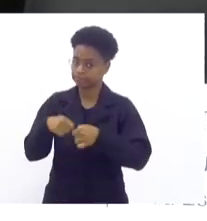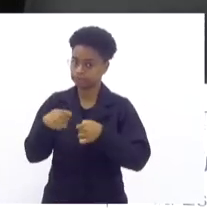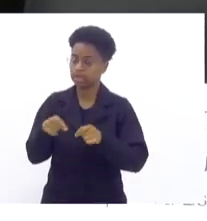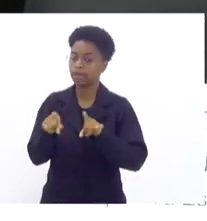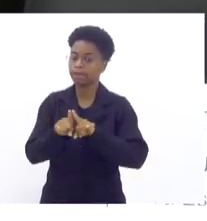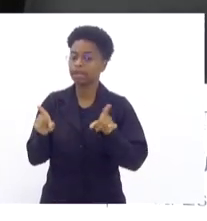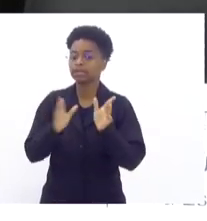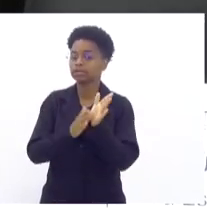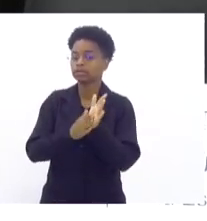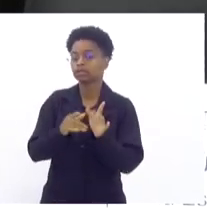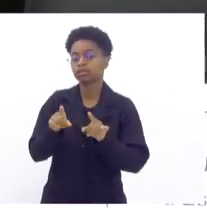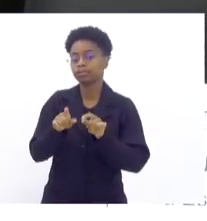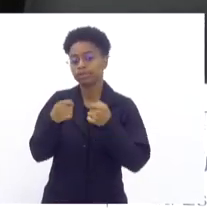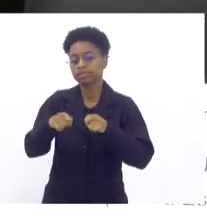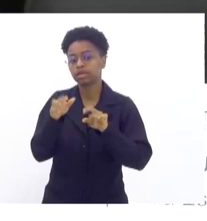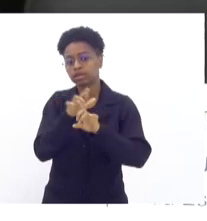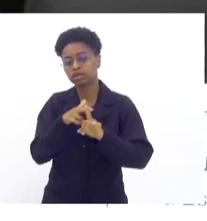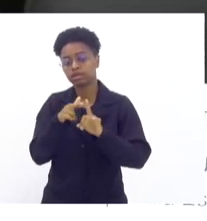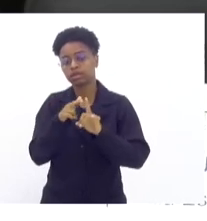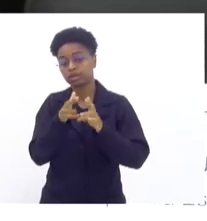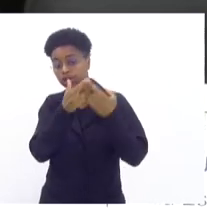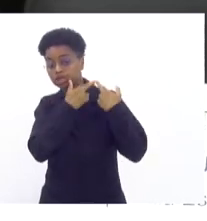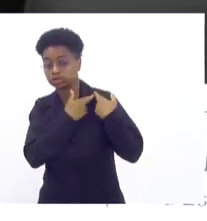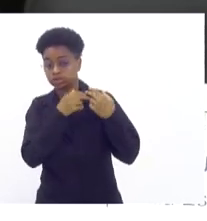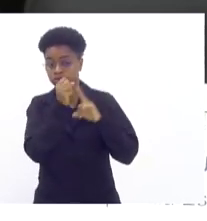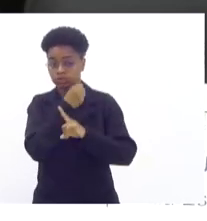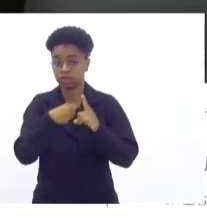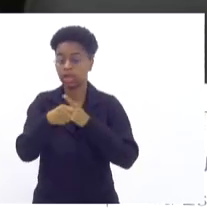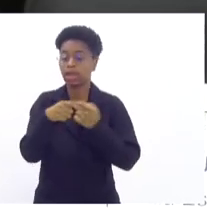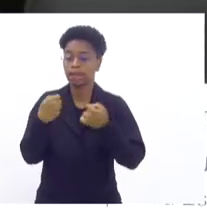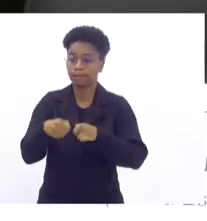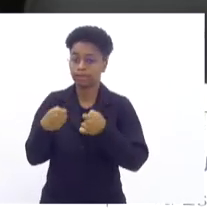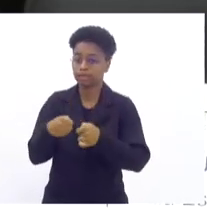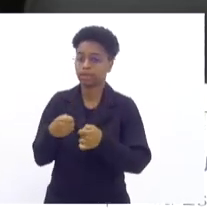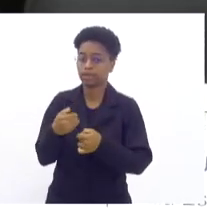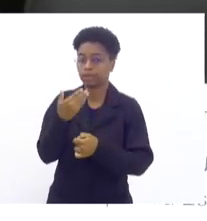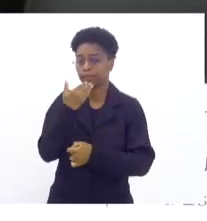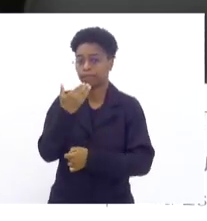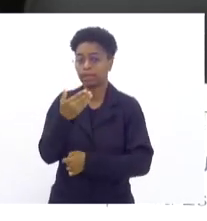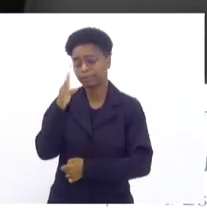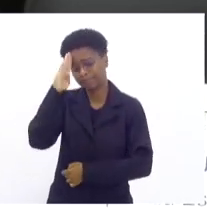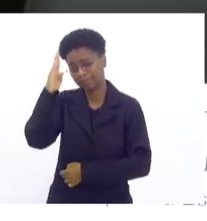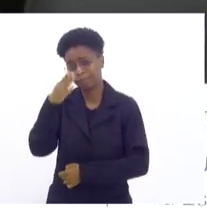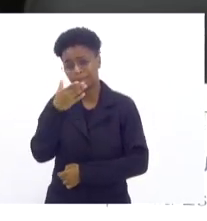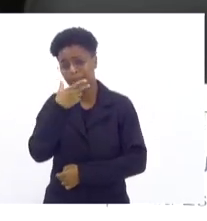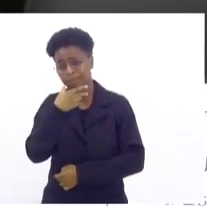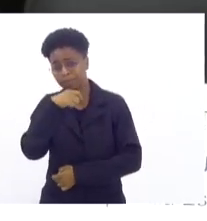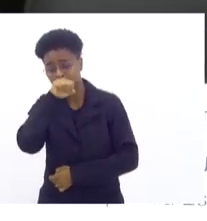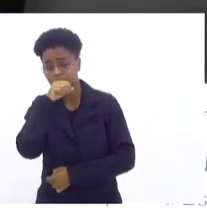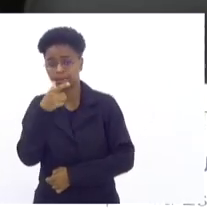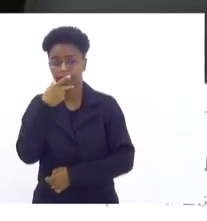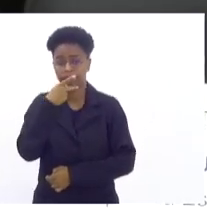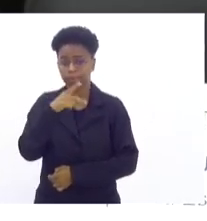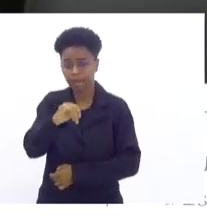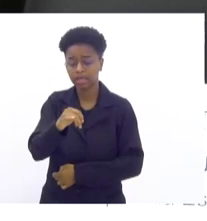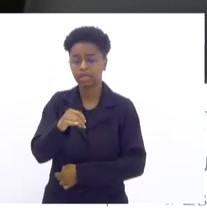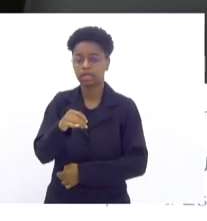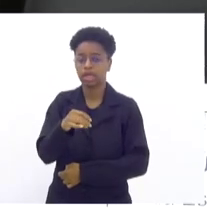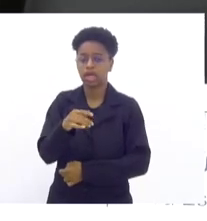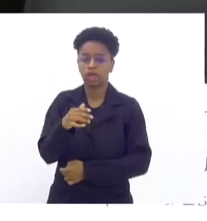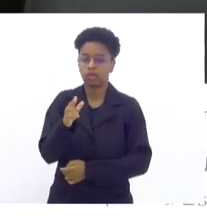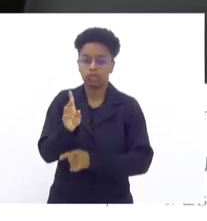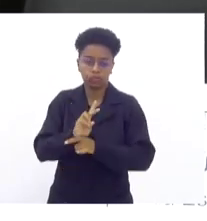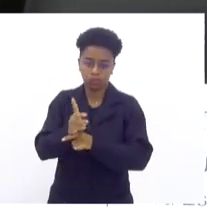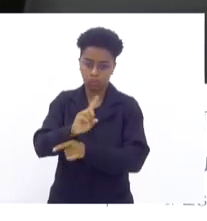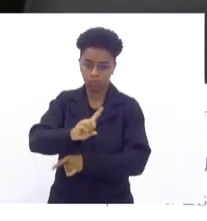também a responsabilidade da nossa sociedade que tem que cobrar os seus jovens, principalmente pai e mãe que não cobra filho, que não toma conta dos seus